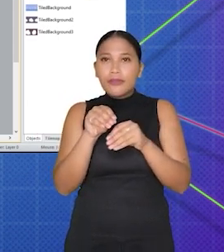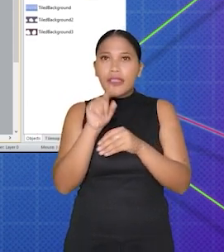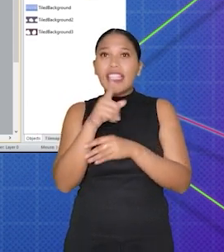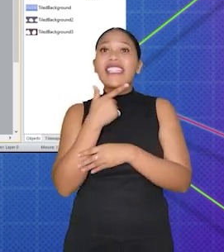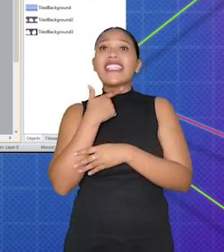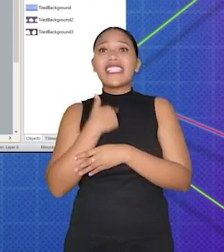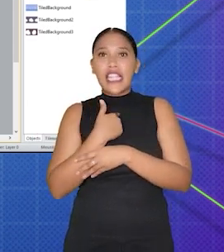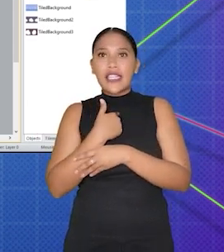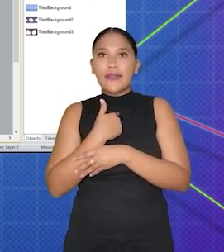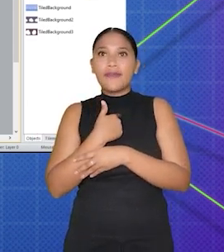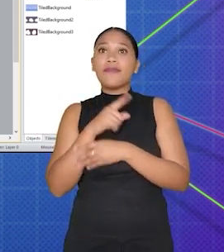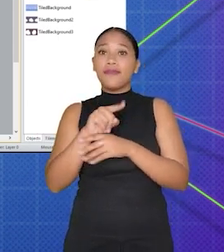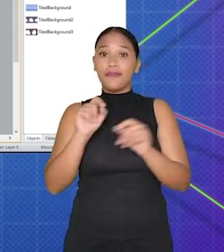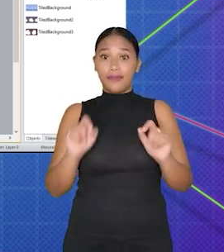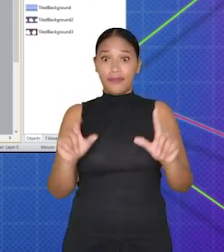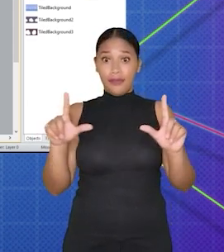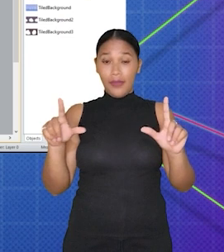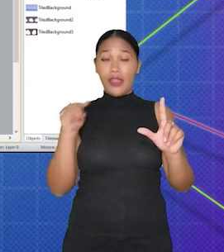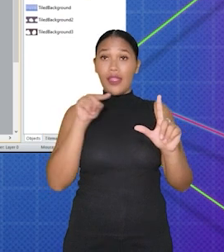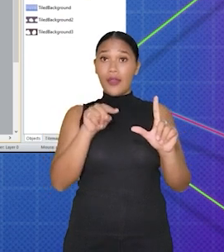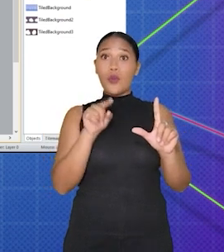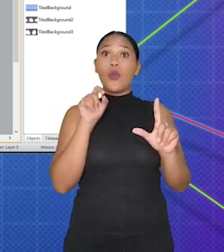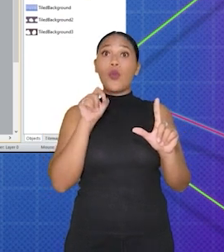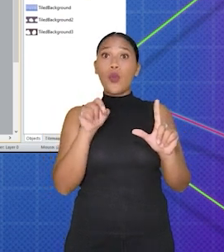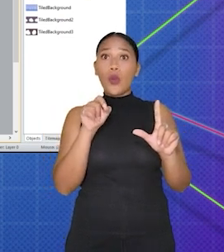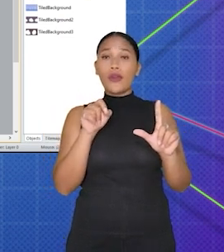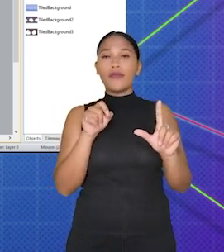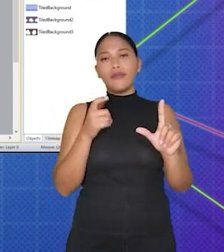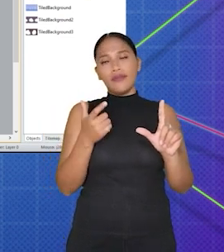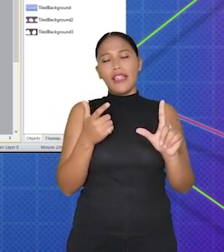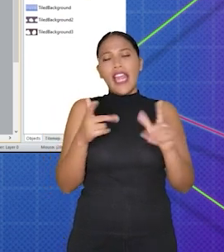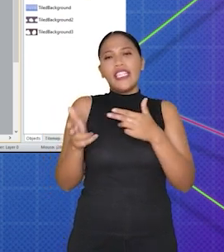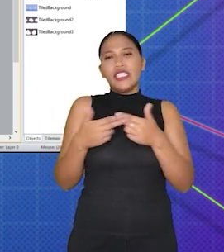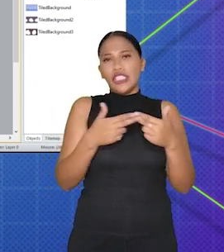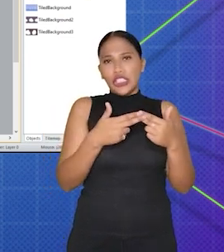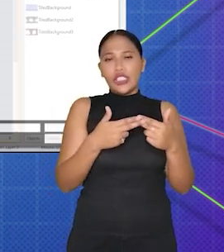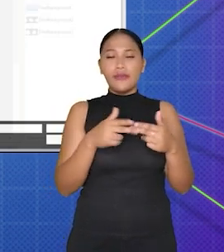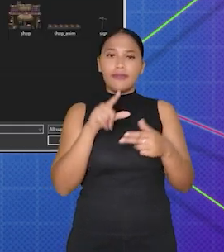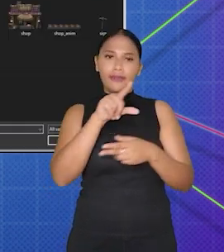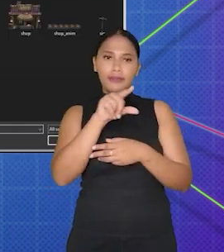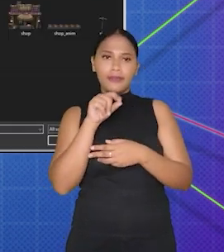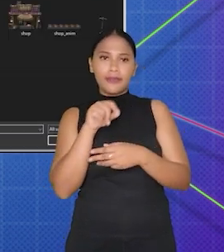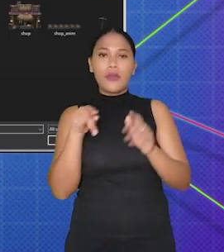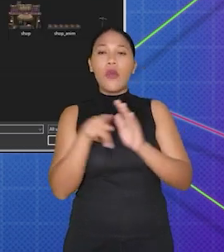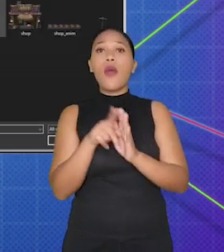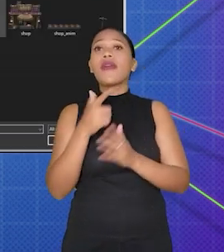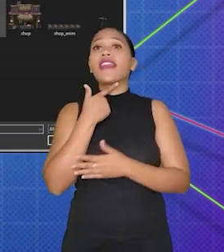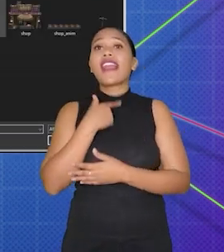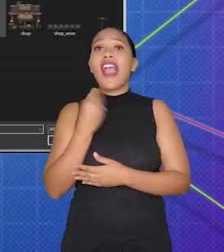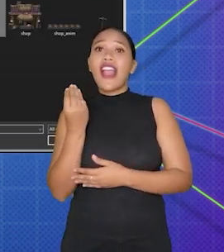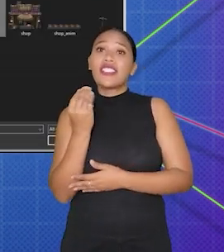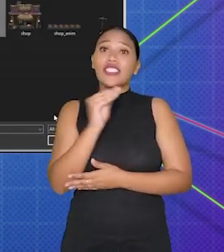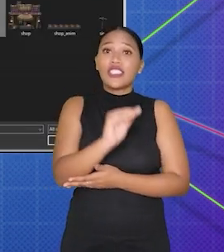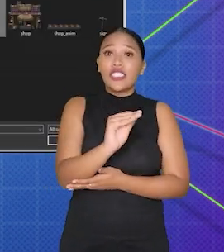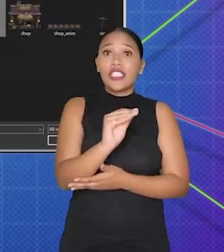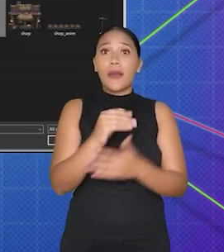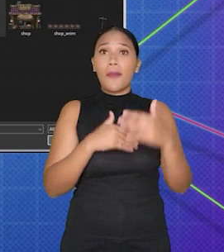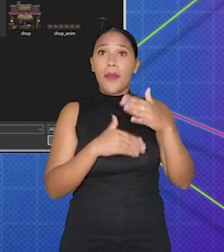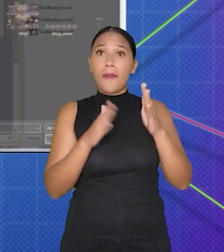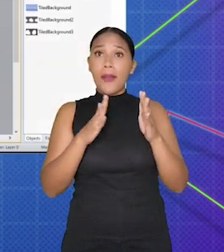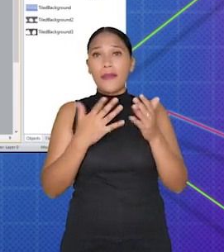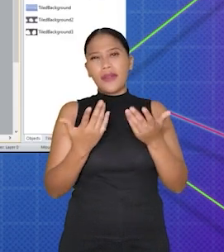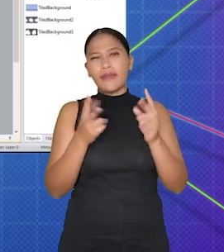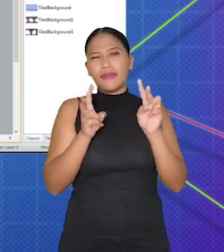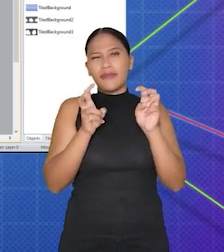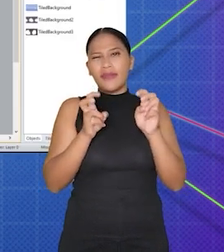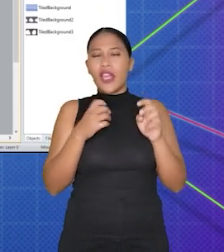para animação desejada. Na janela Animation Editor, Editor de Animação, selecione o quadro ao qual deseja adicionar a caixa